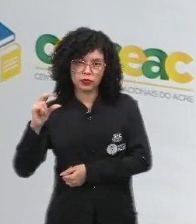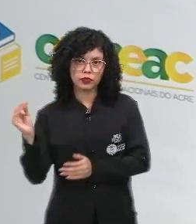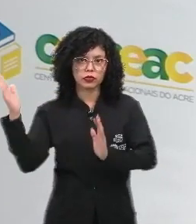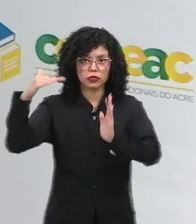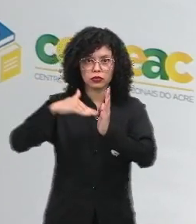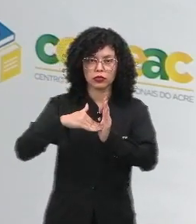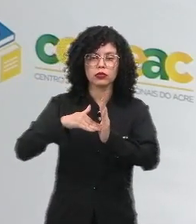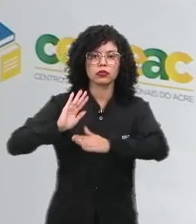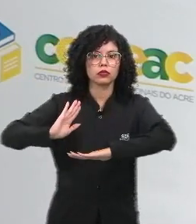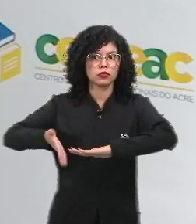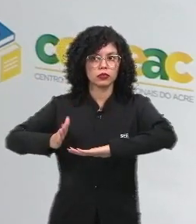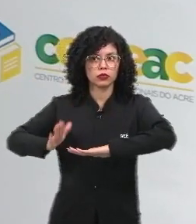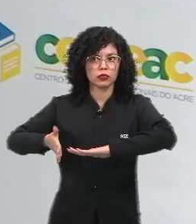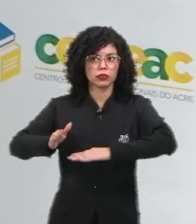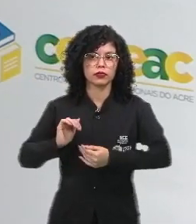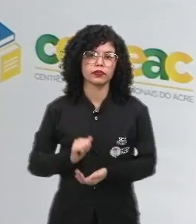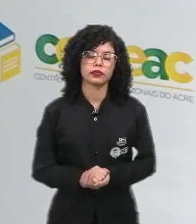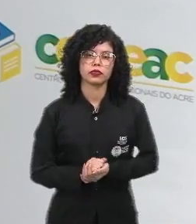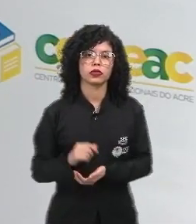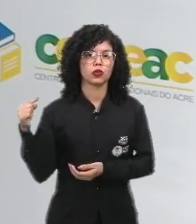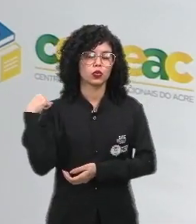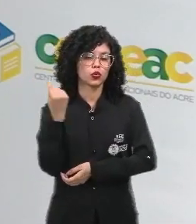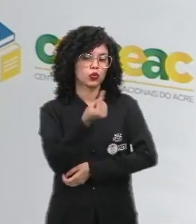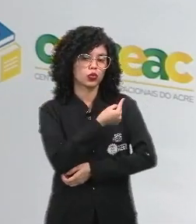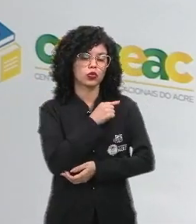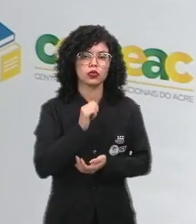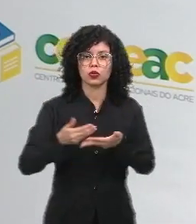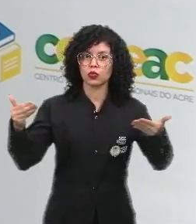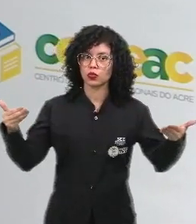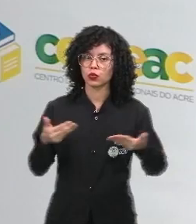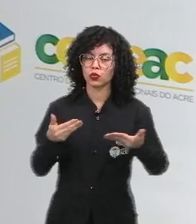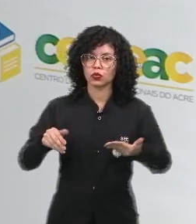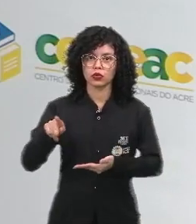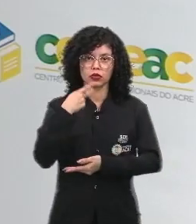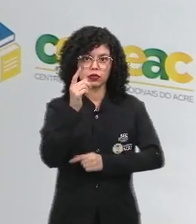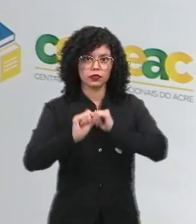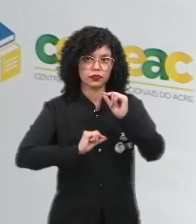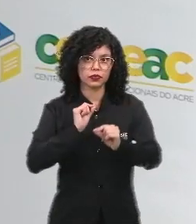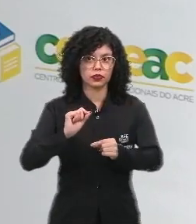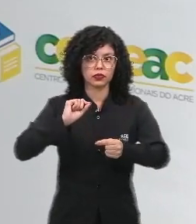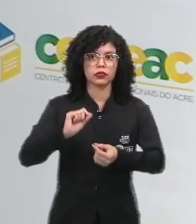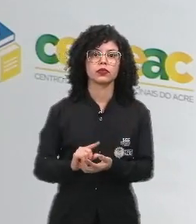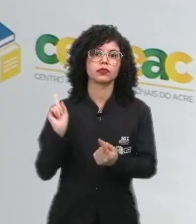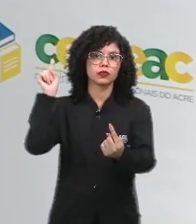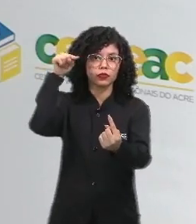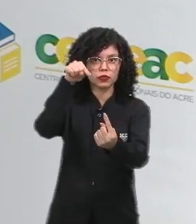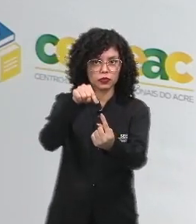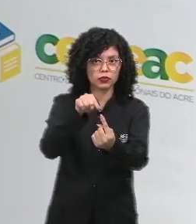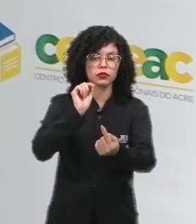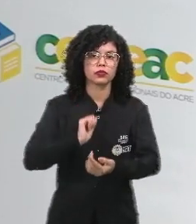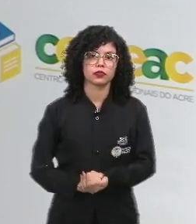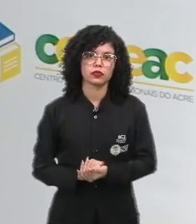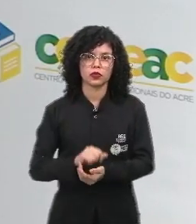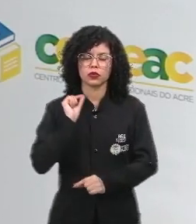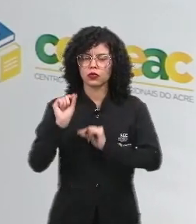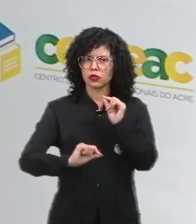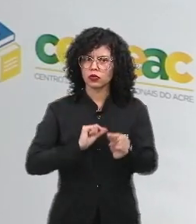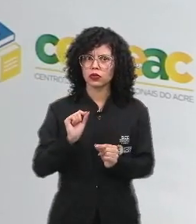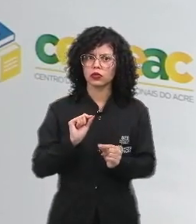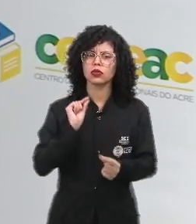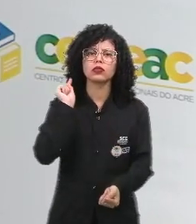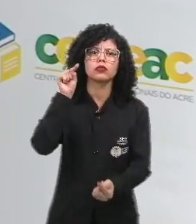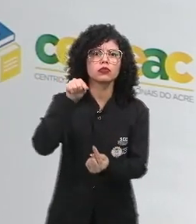a contemporaneidade, tá? Então, o nosso recorte hoje é falar do quinhentismo. E aí, o que é que foi o